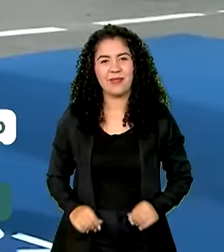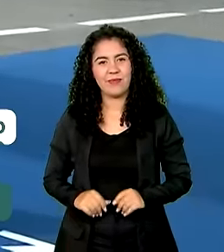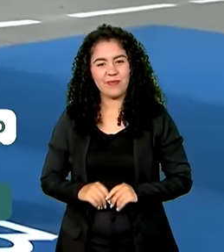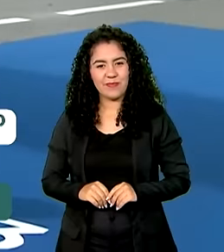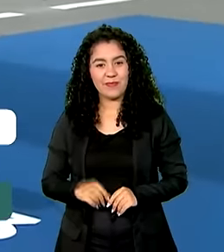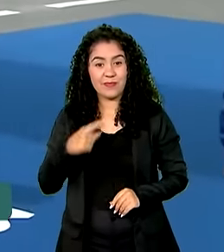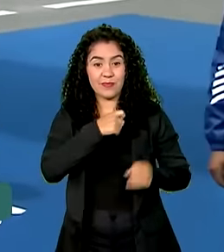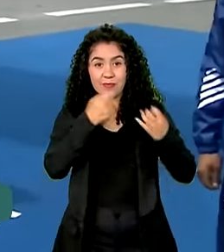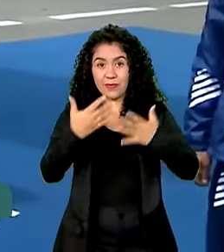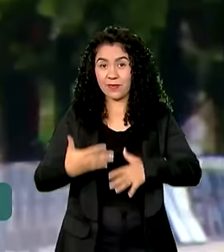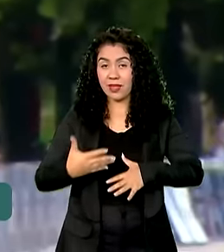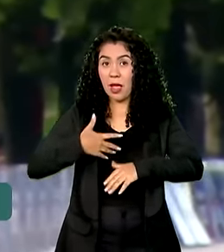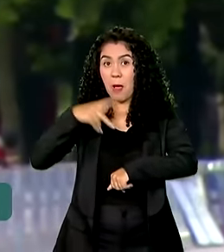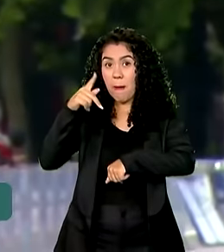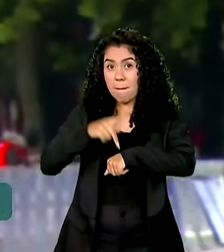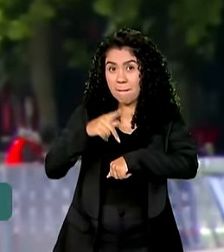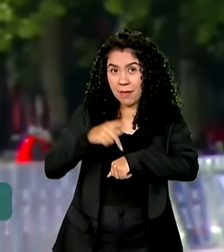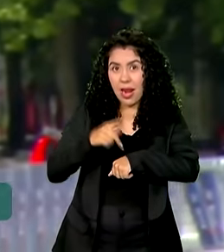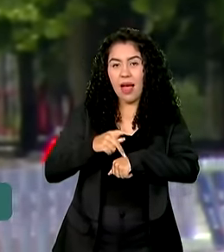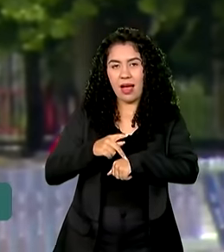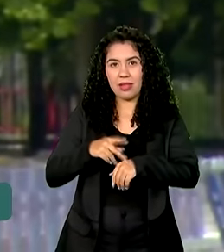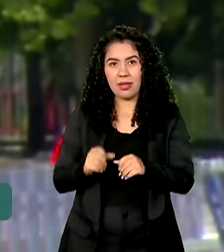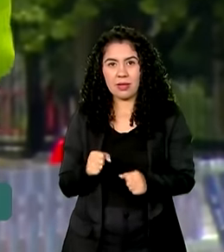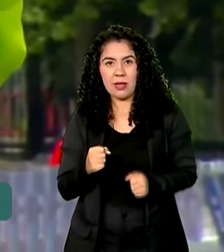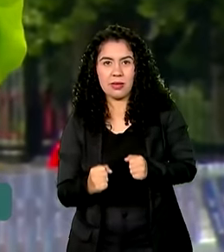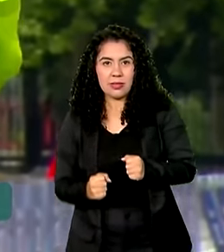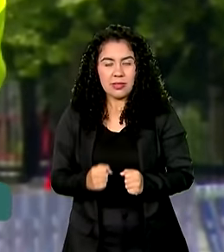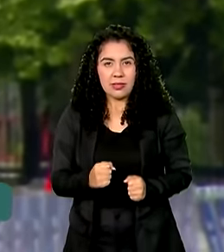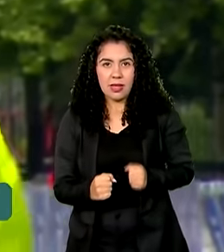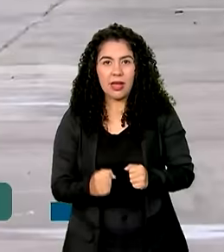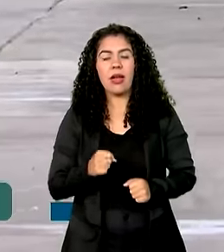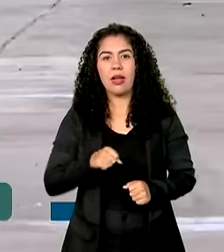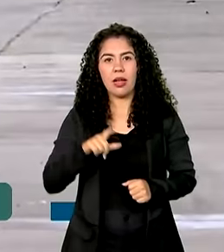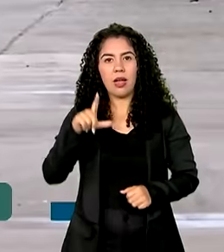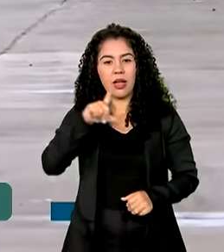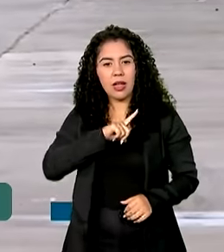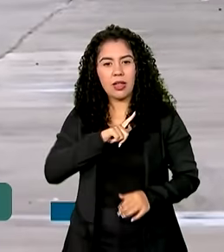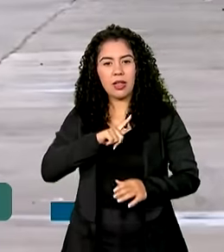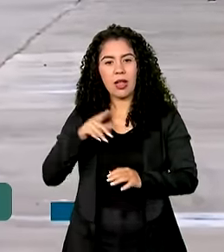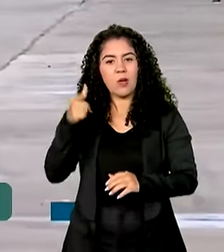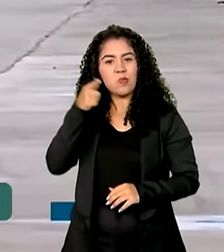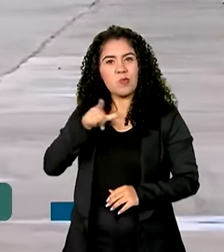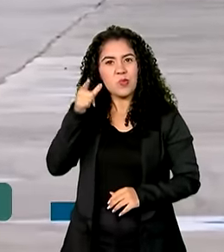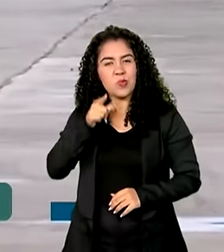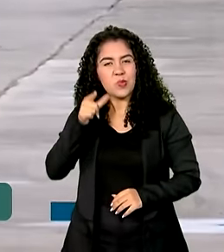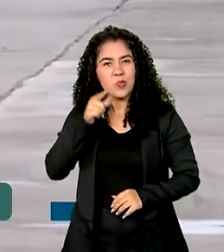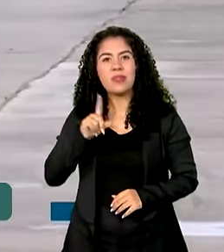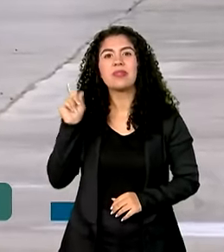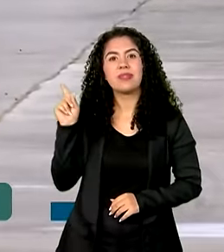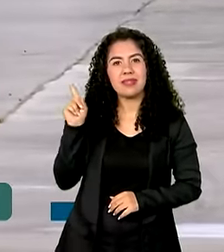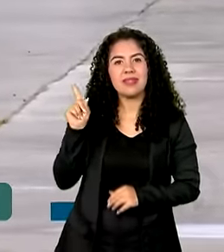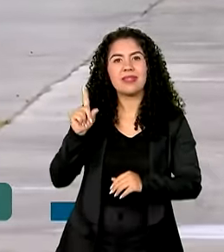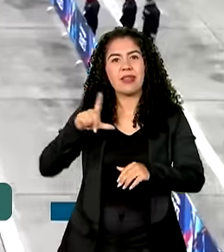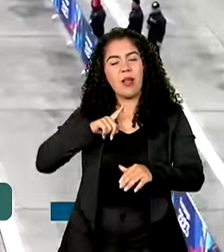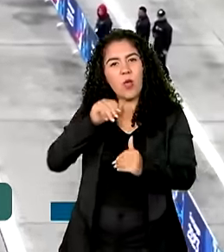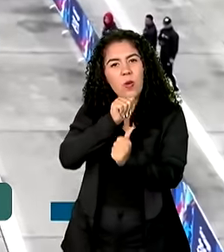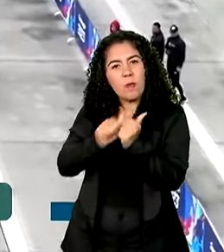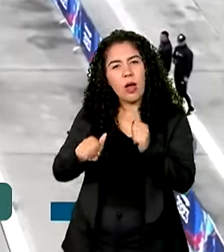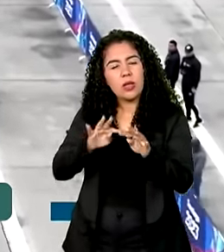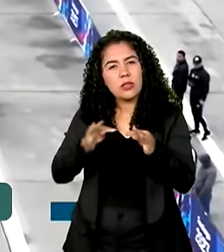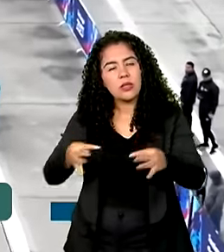Prata na Marcha Atlética nos Jogos Pan-Americanos de 2023, caiu bom fim. Começou no esporte silo,